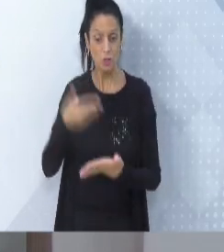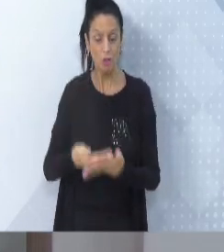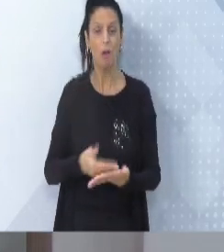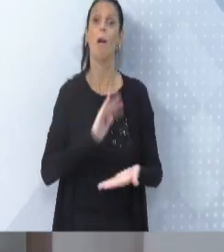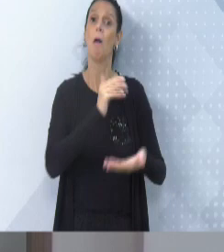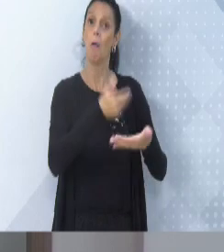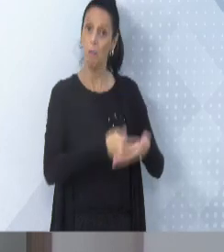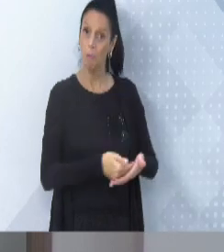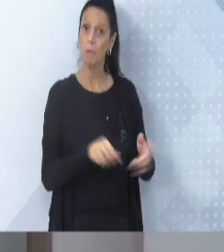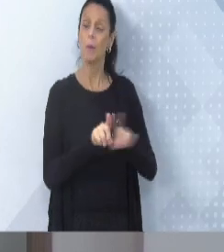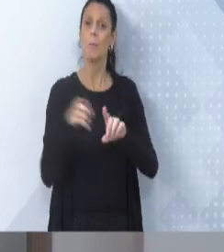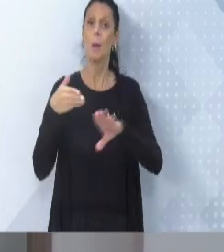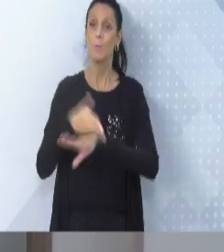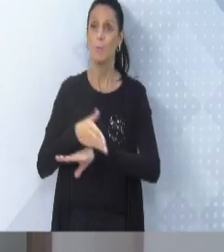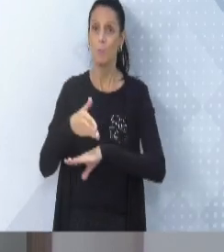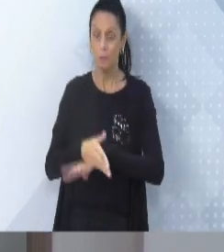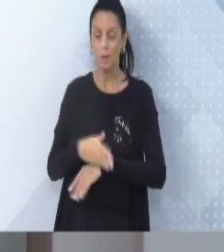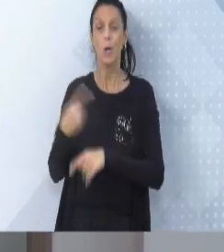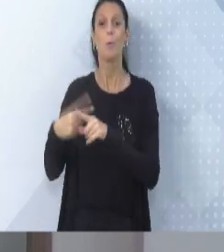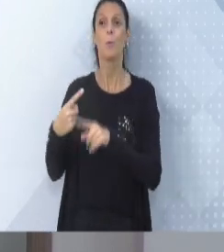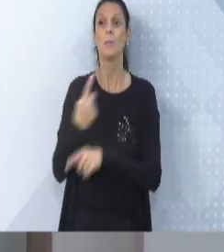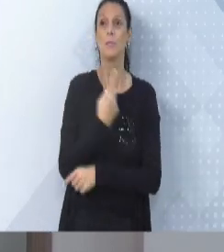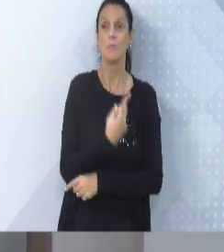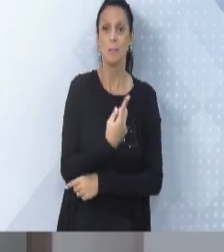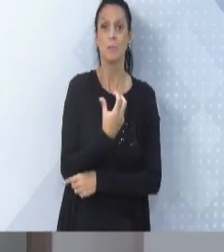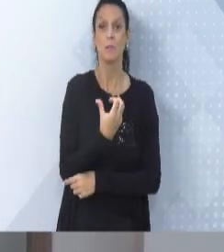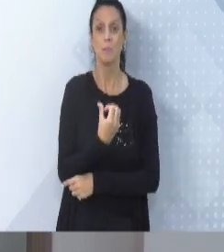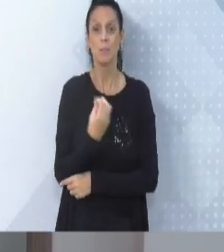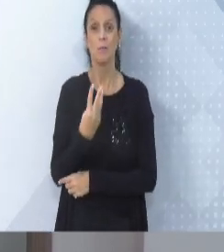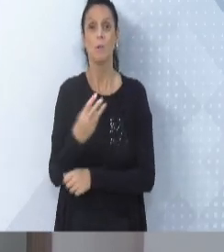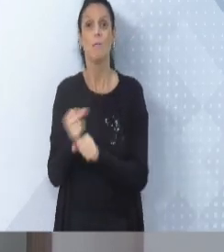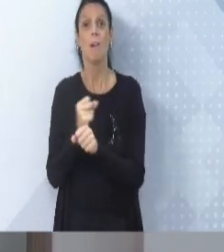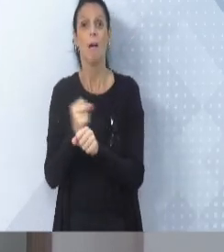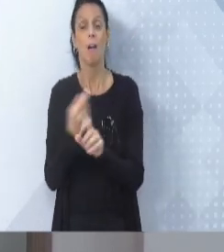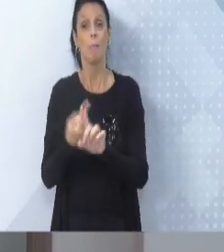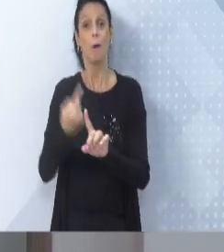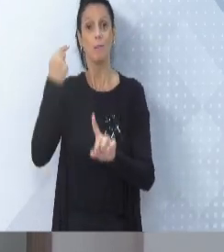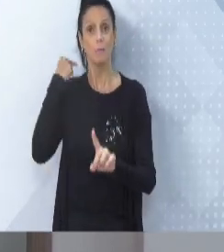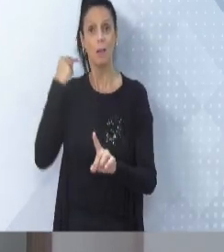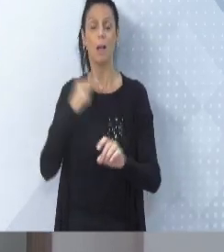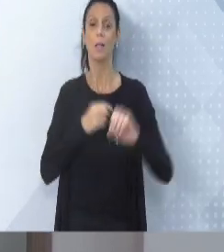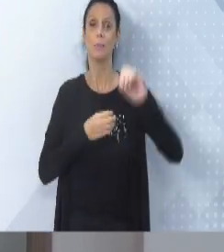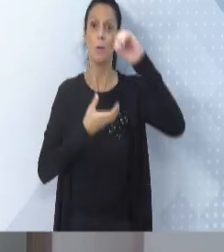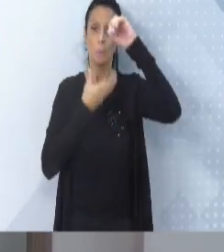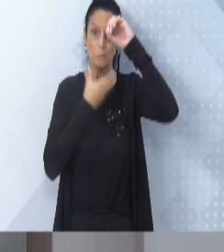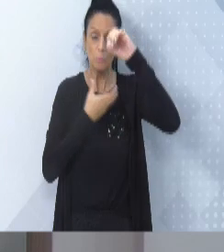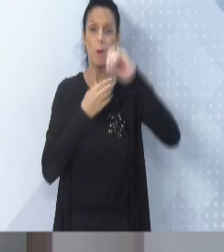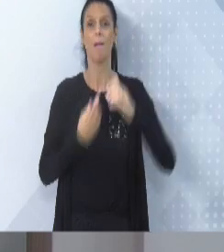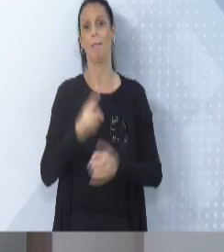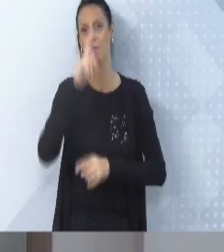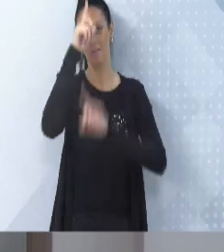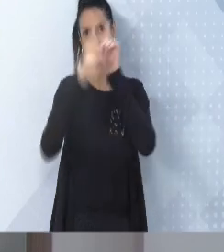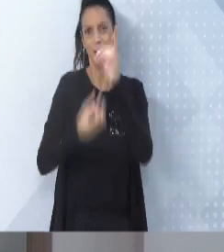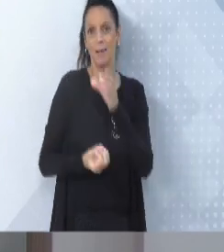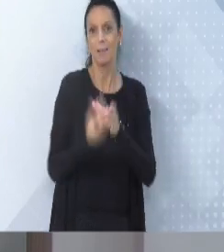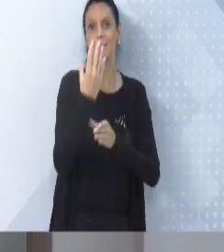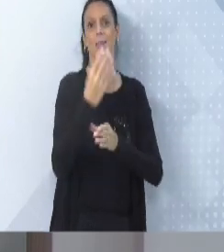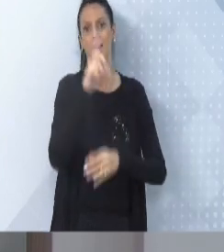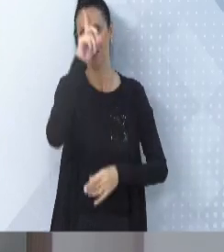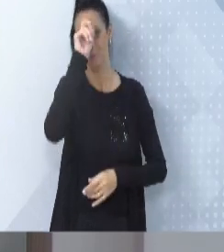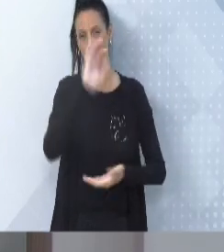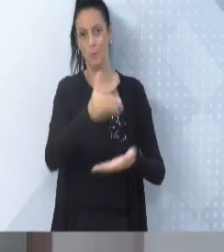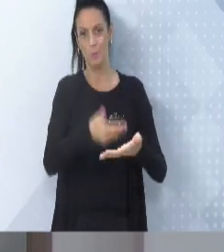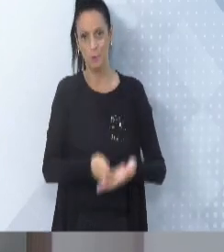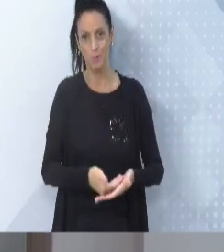vamos completar 163 anos do empreendimento do Dr. Blumenau, e isso é importante salientar. Presidente, muito obrigado